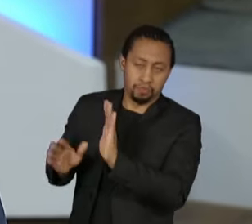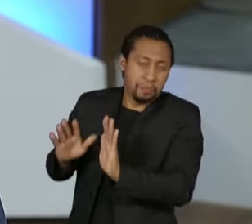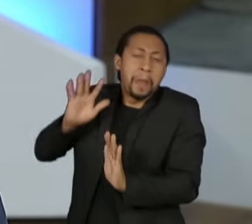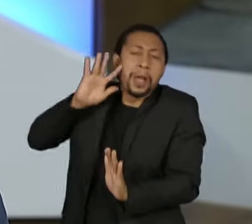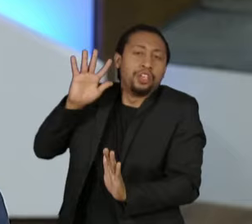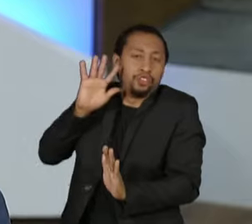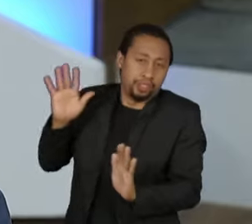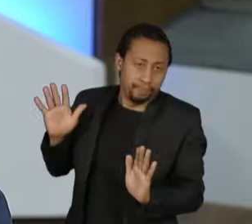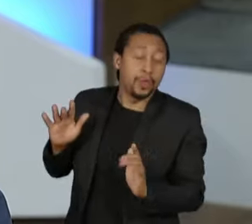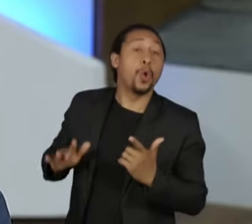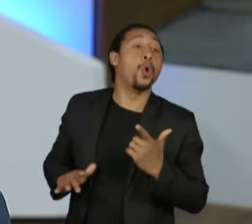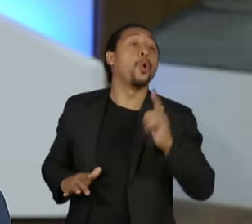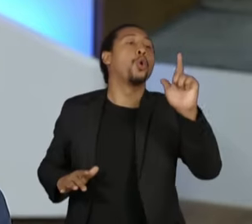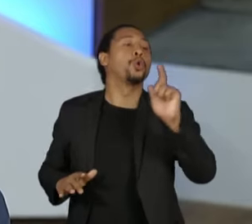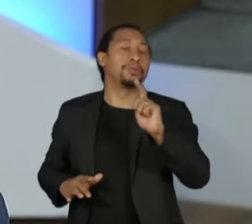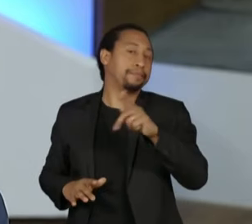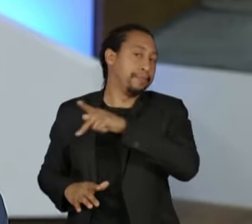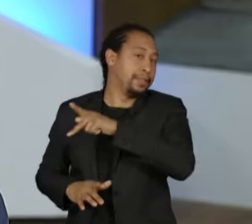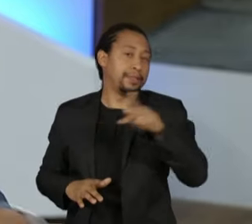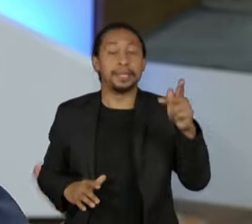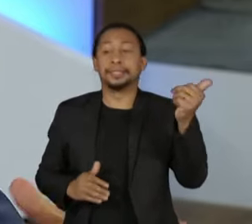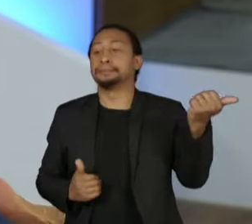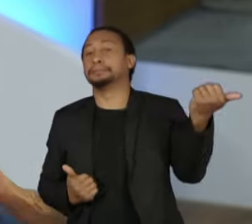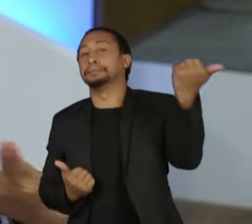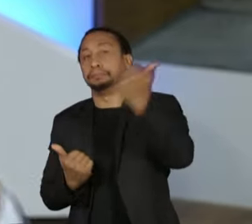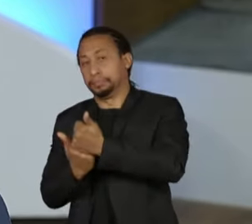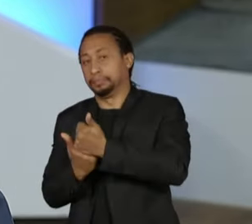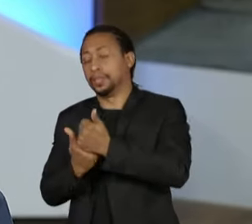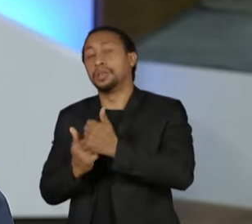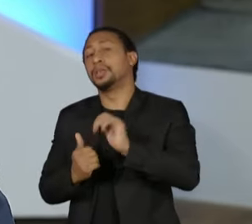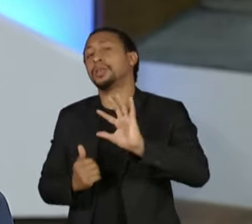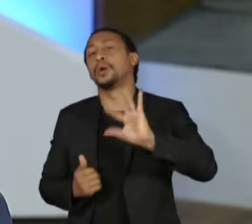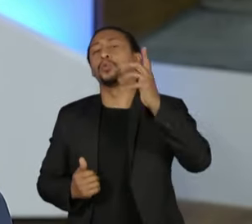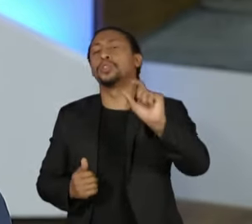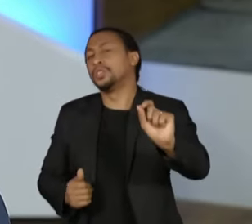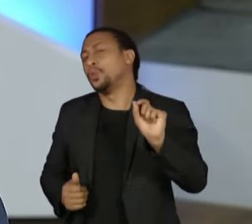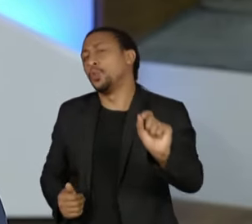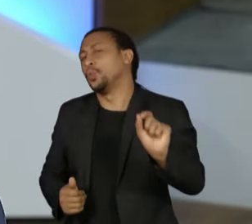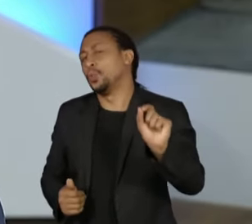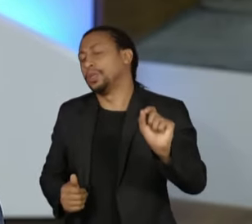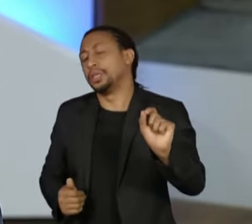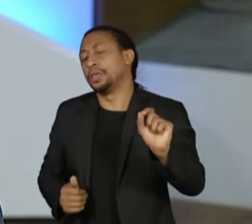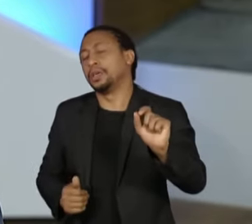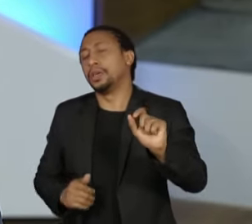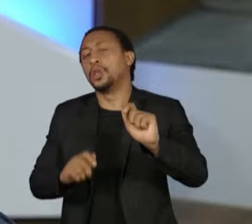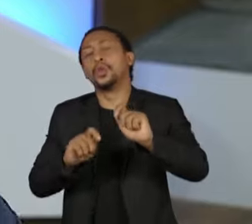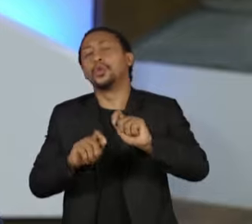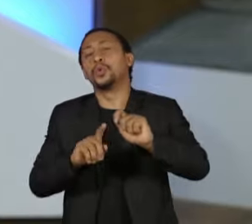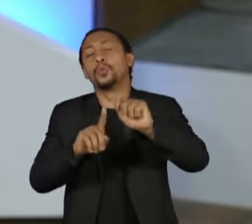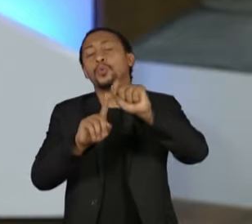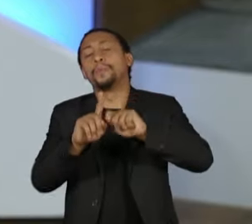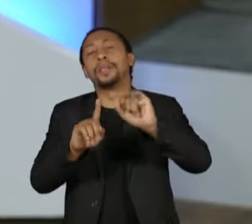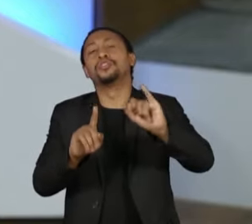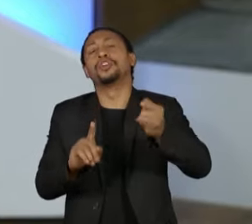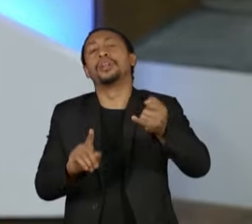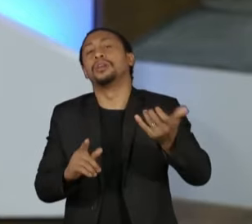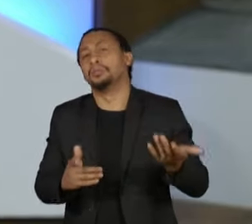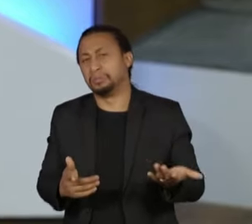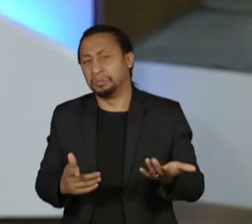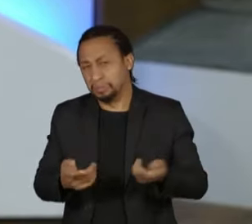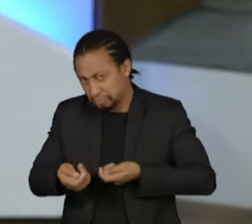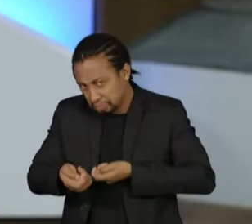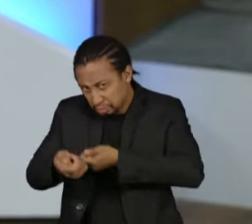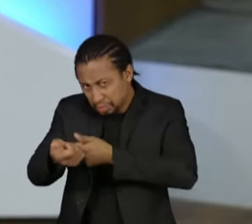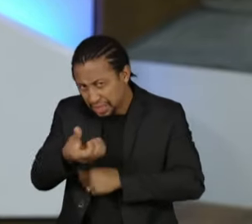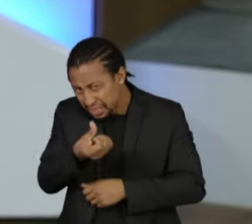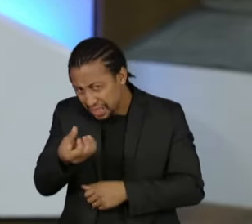a partir de janeiro? Ia encerrar o pagamento dos R$ Não. Ia seguir pagando